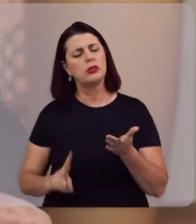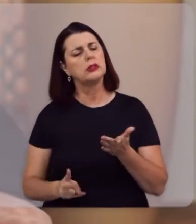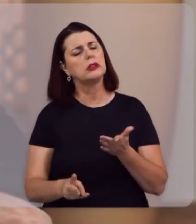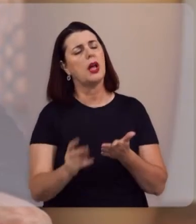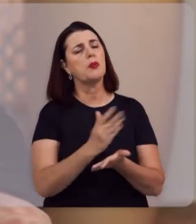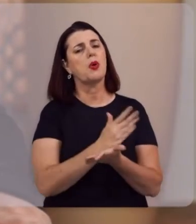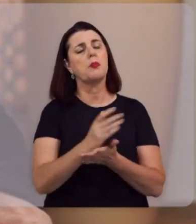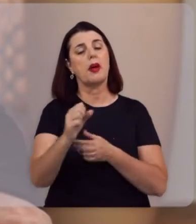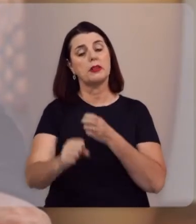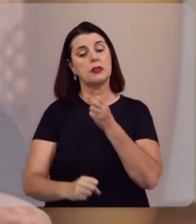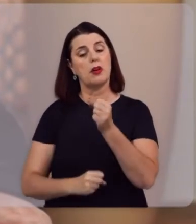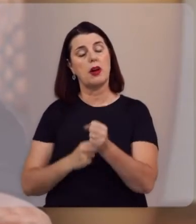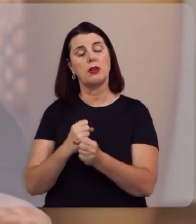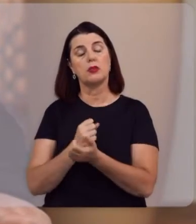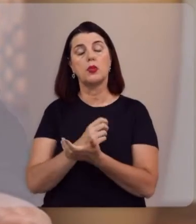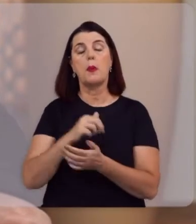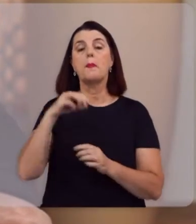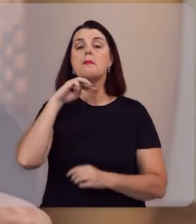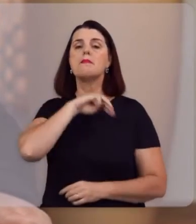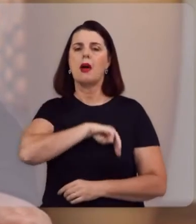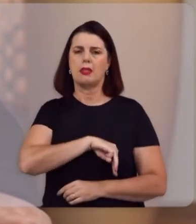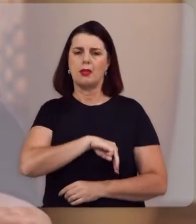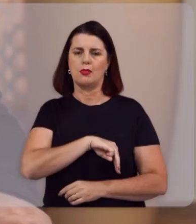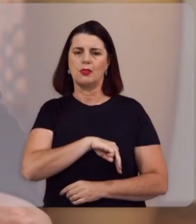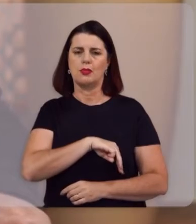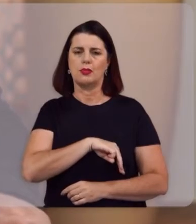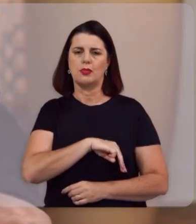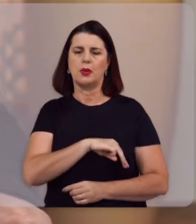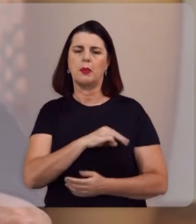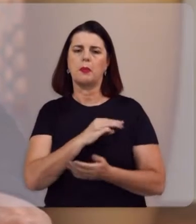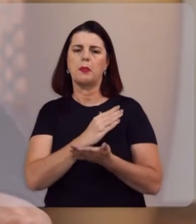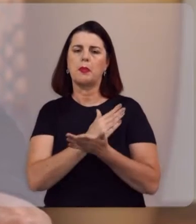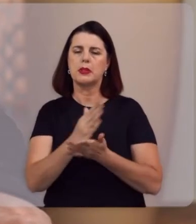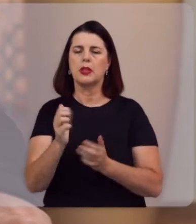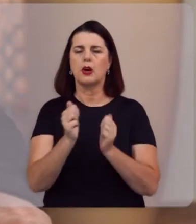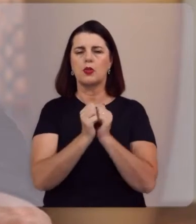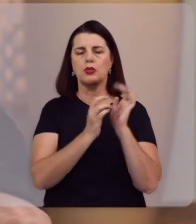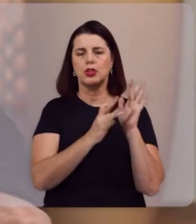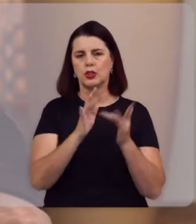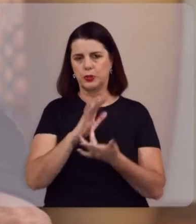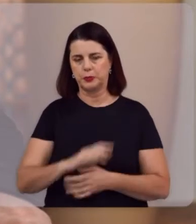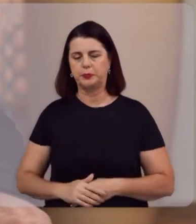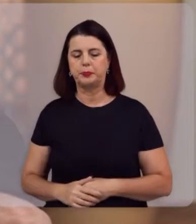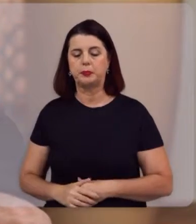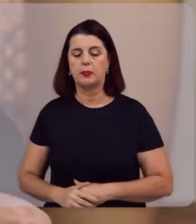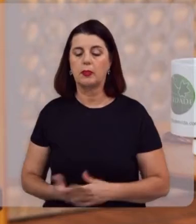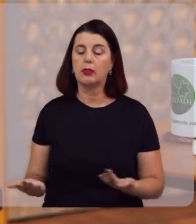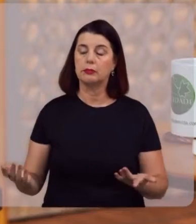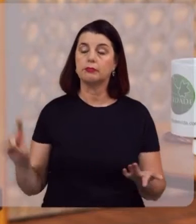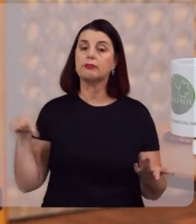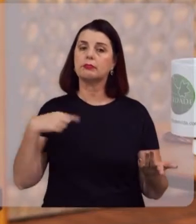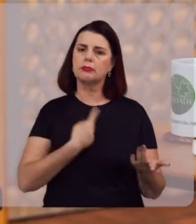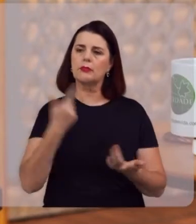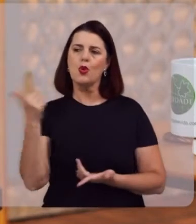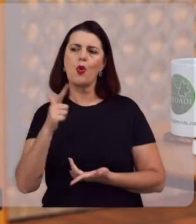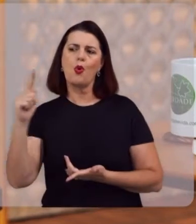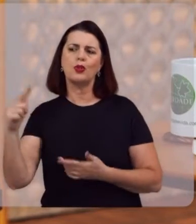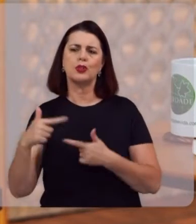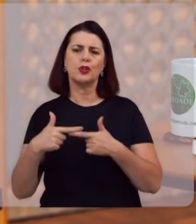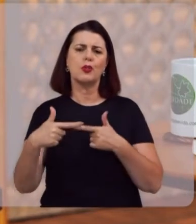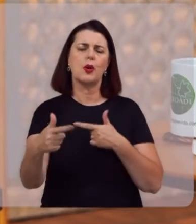sempre começo, reverendo Rodrigo, todo ano, a partir de Mateus. Eu prefiro começar com o Evangelho de Jesus. Muito bom. A gente